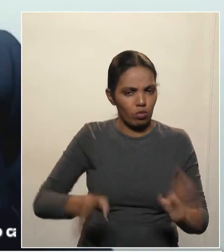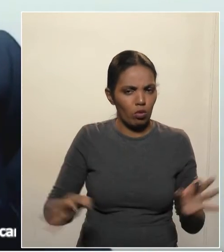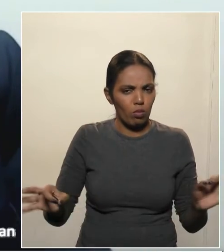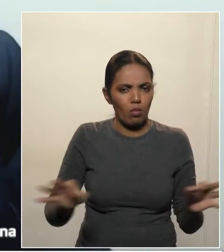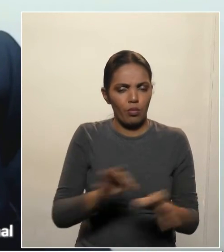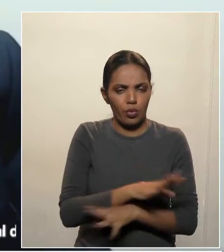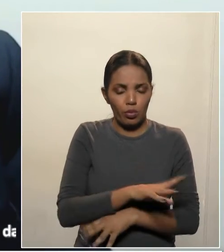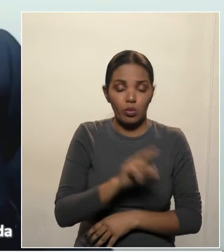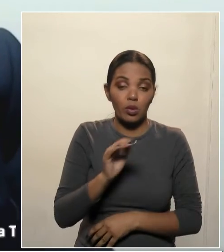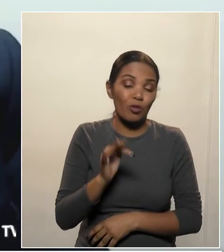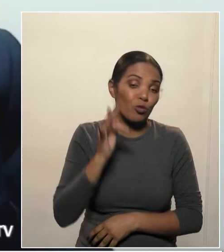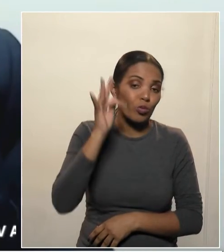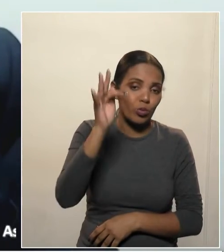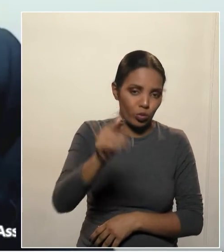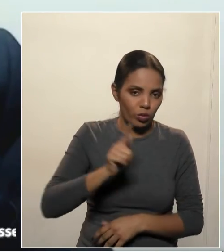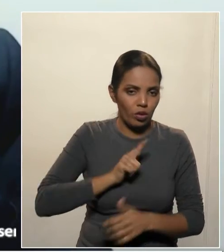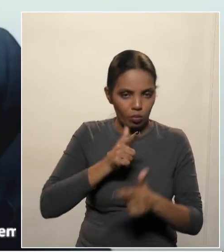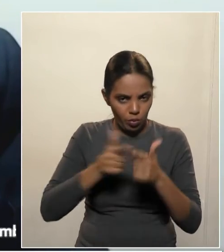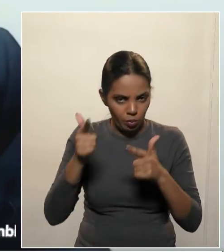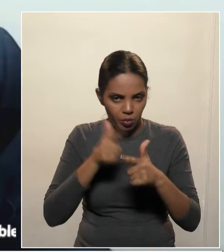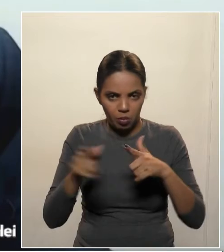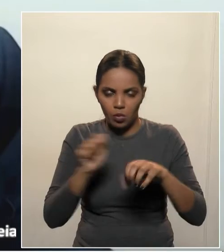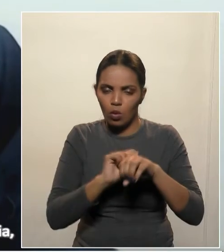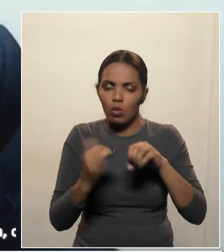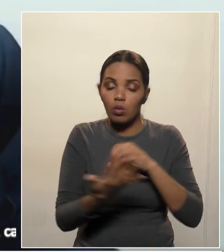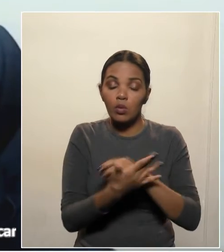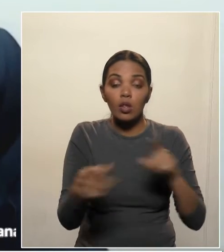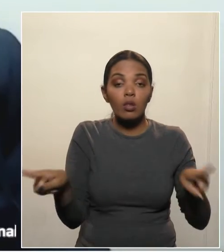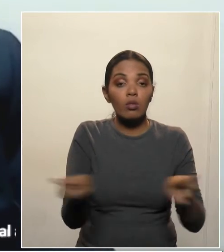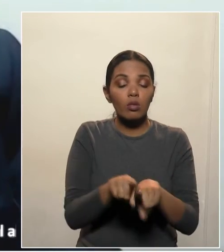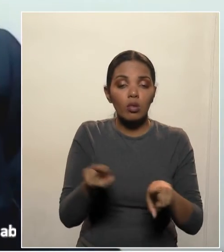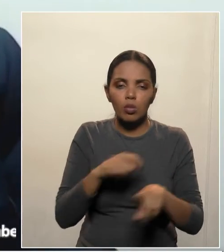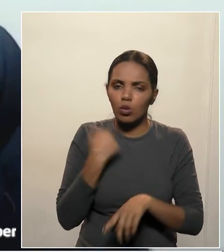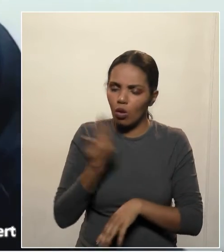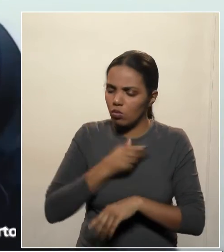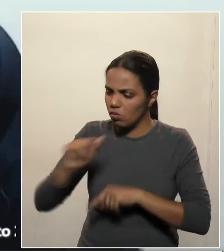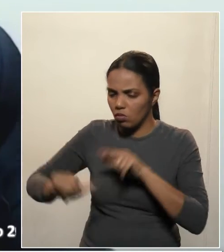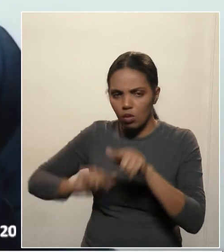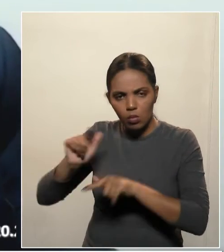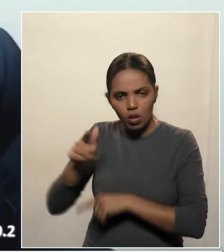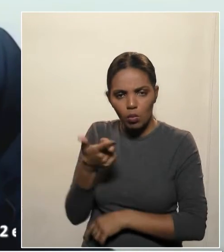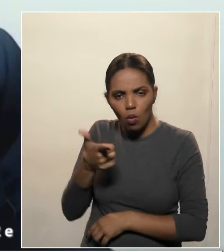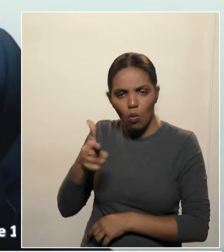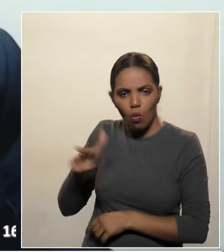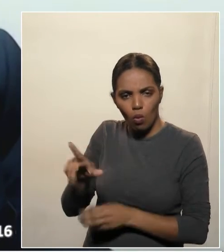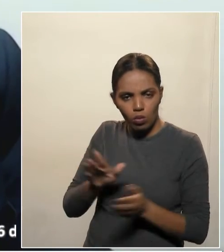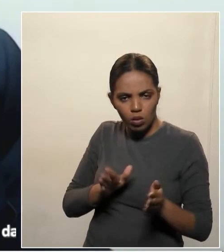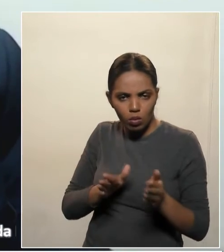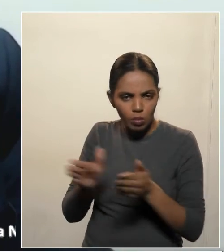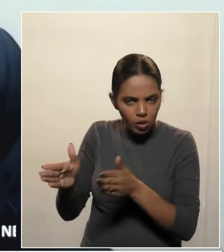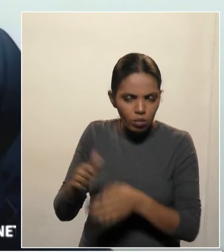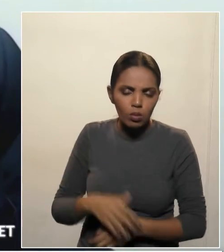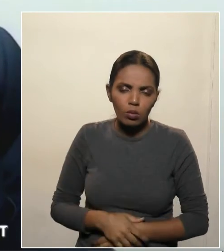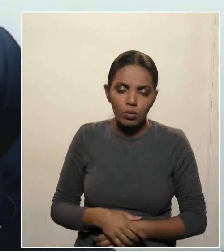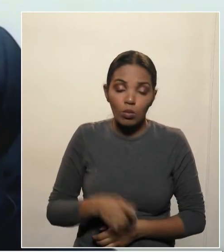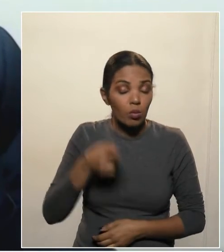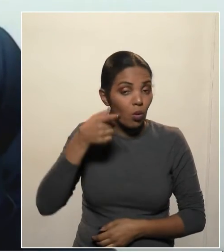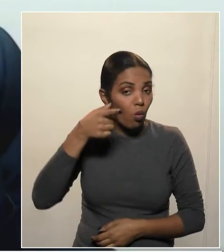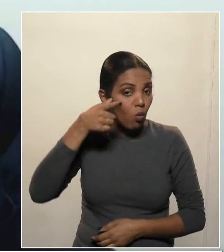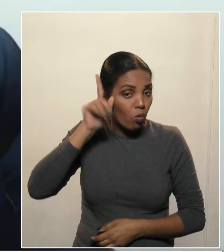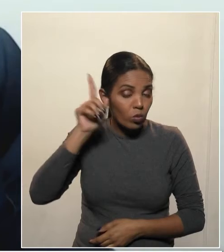cenários que possam vir nós estamos também trabalhando em outros sentidos, ontem mesmo nós recebimos uma notícia importante,